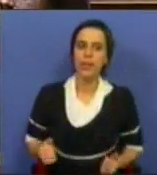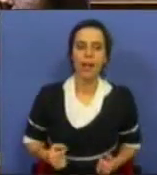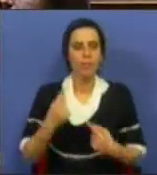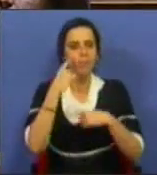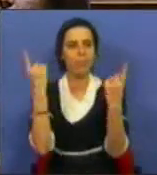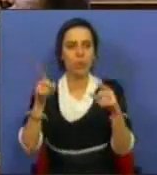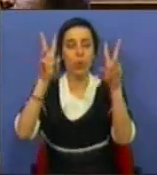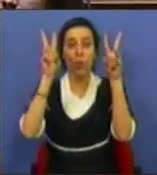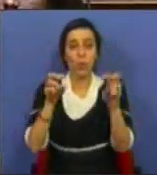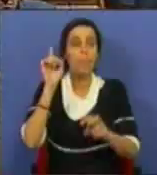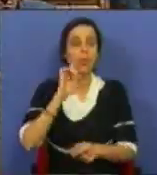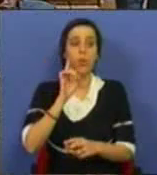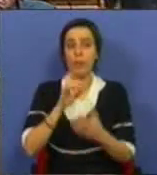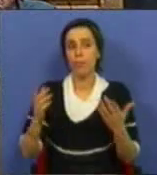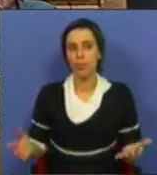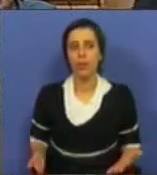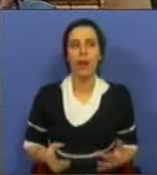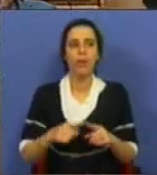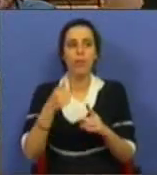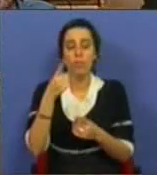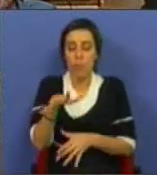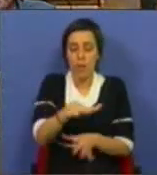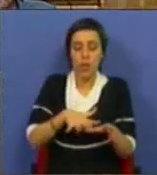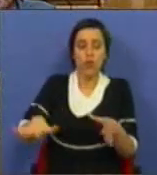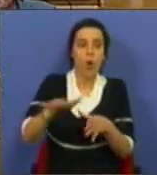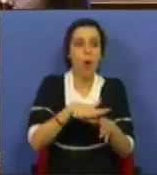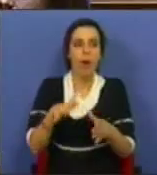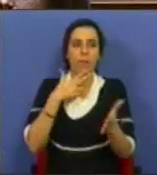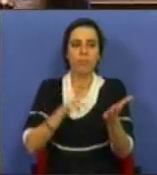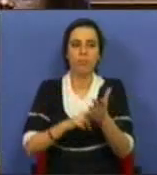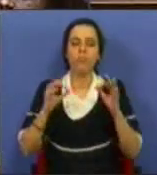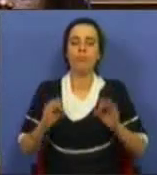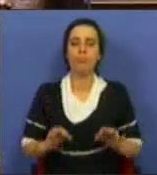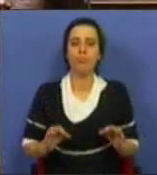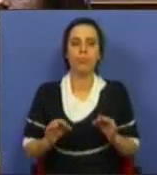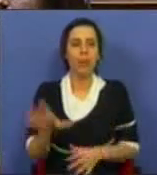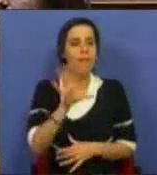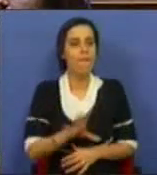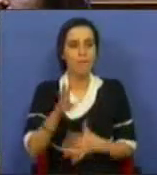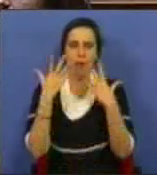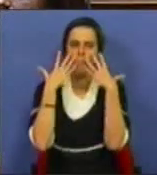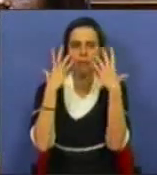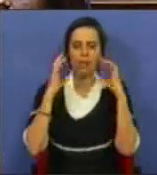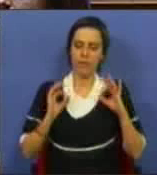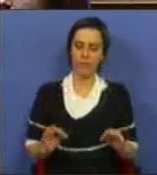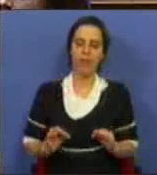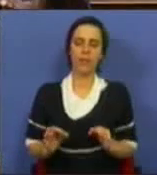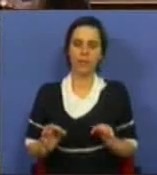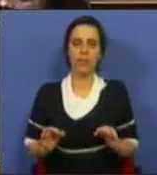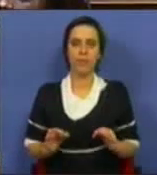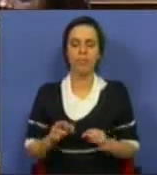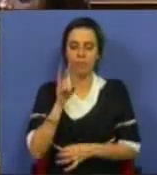ter trazido aqui um tema tão importante e sobre um distrito onde de facto e de forma muito evidente se